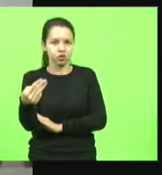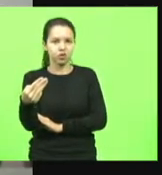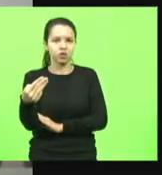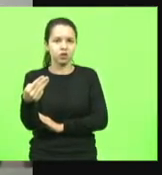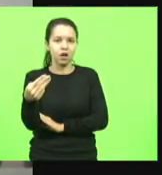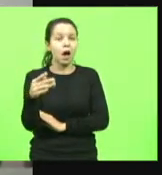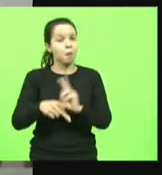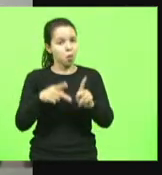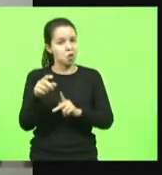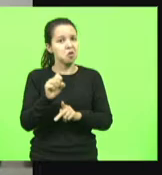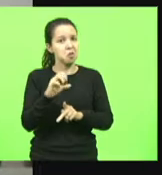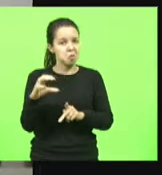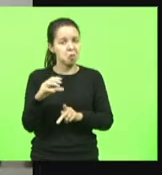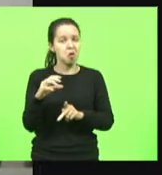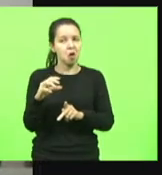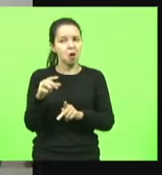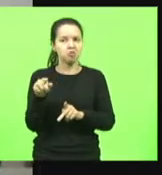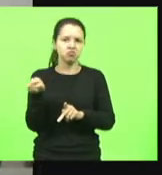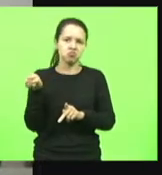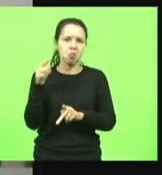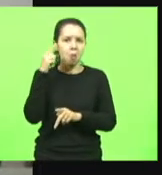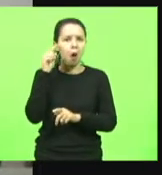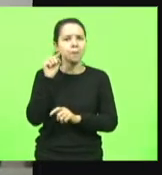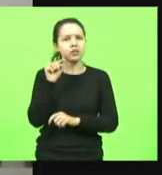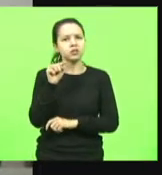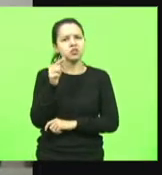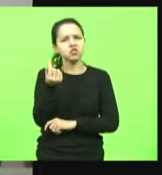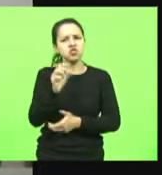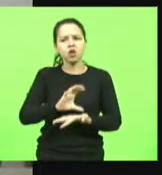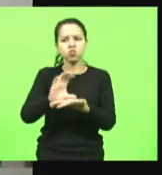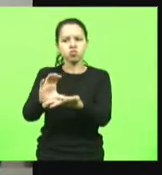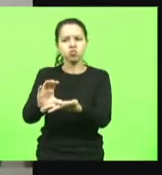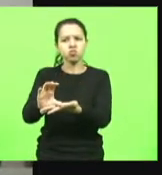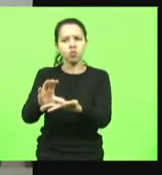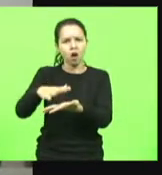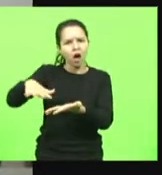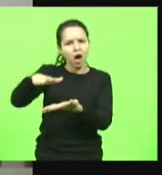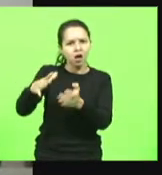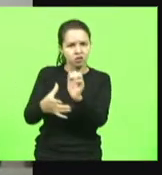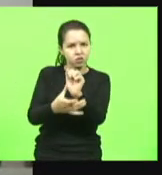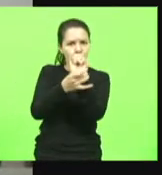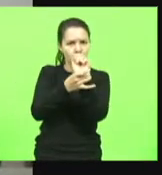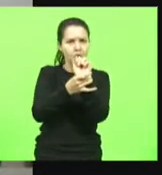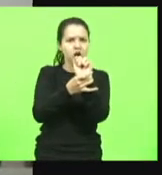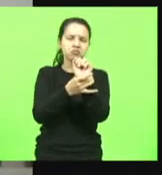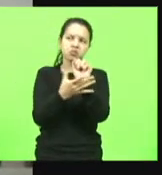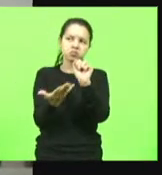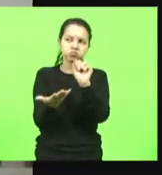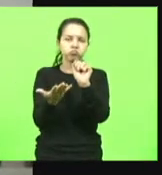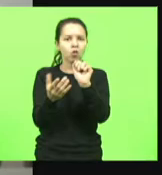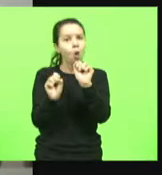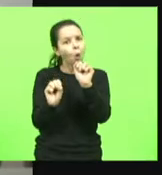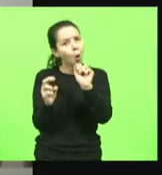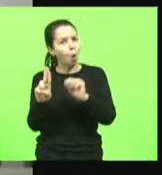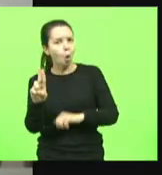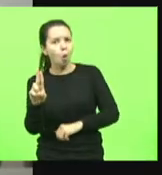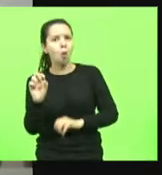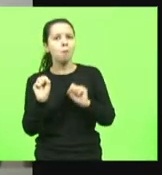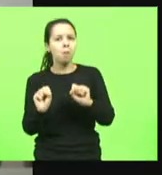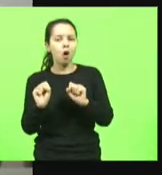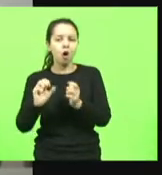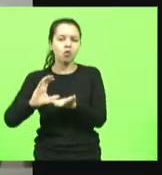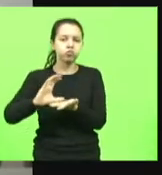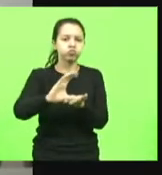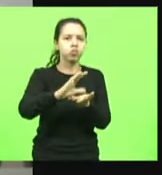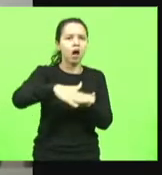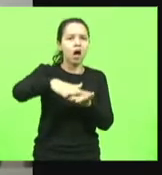pode imaginar, pode pensar que esse dinheiro foi para a segurança, ou então que esse dinheiro foi para a